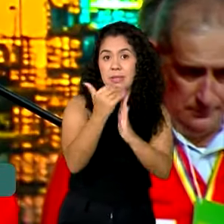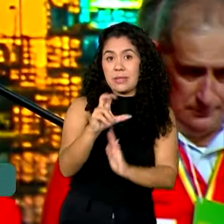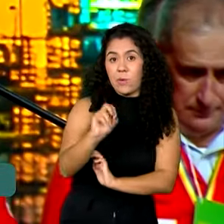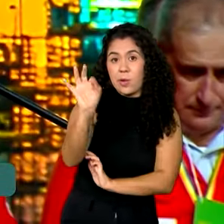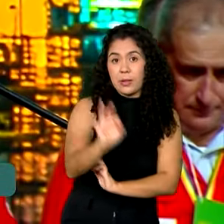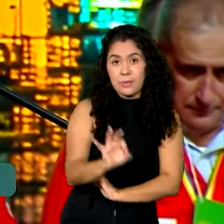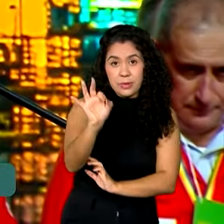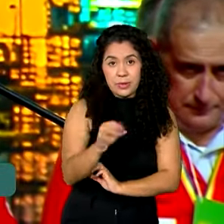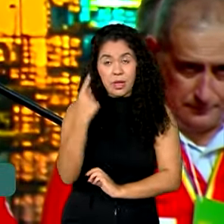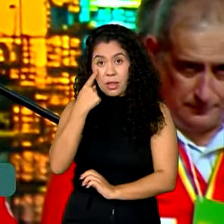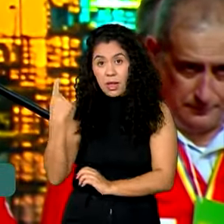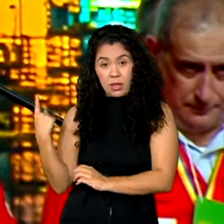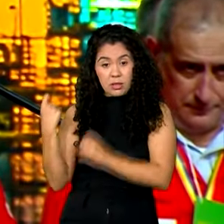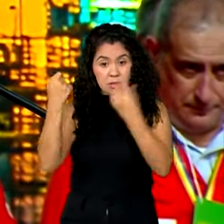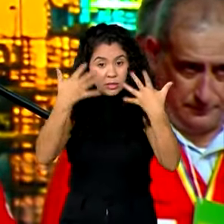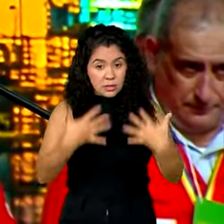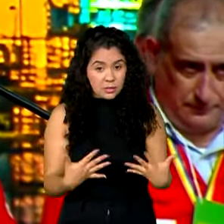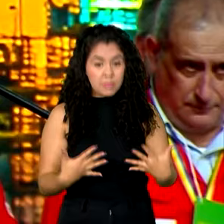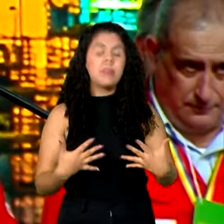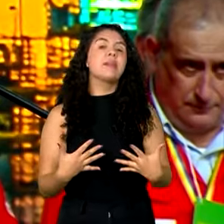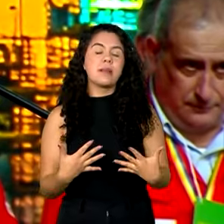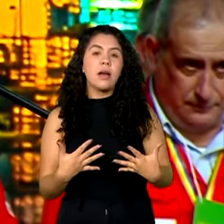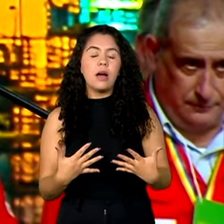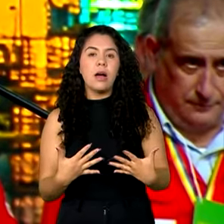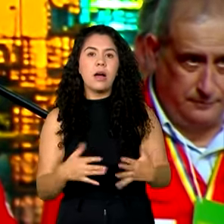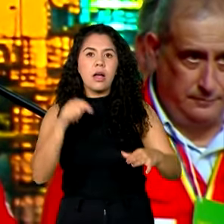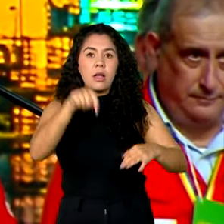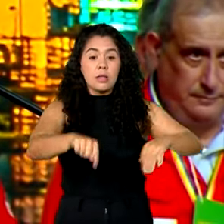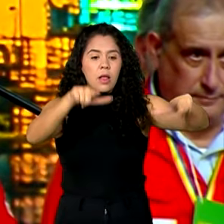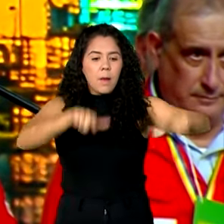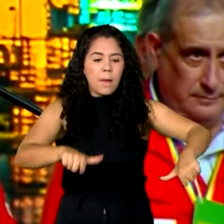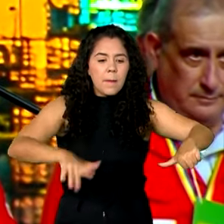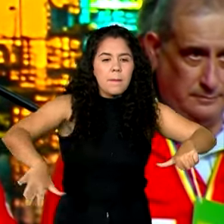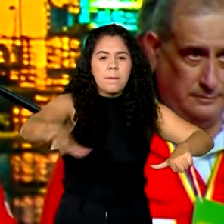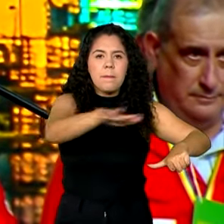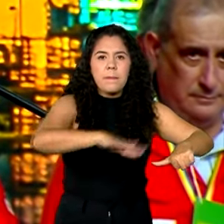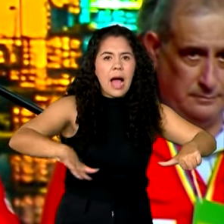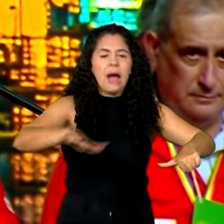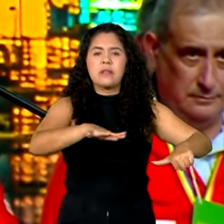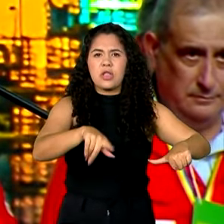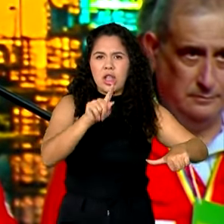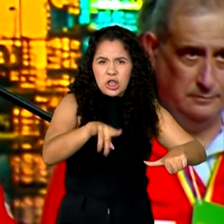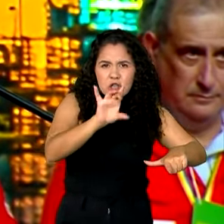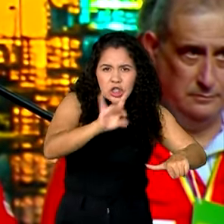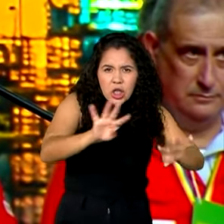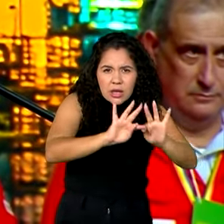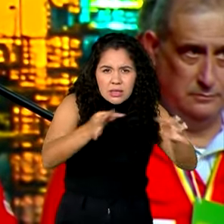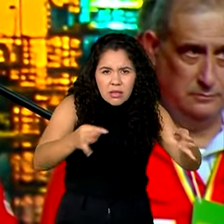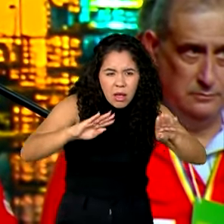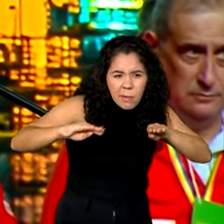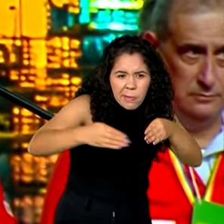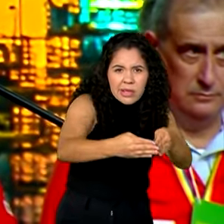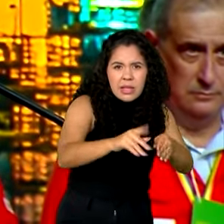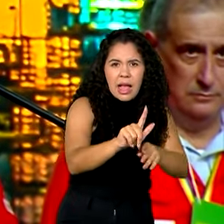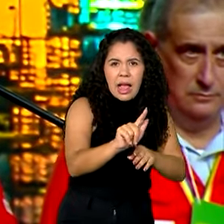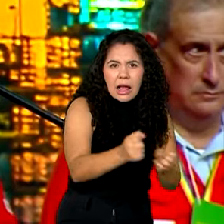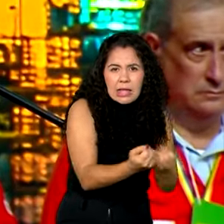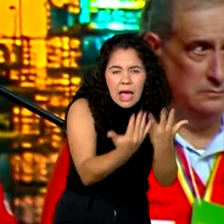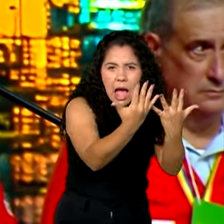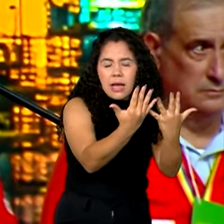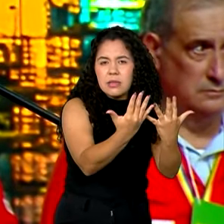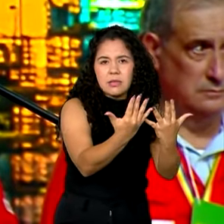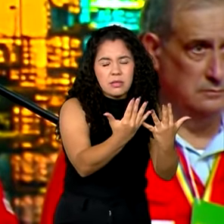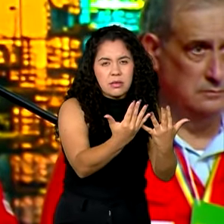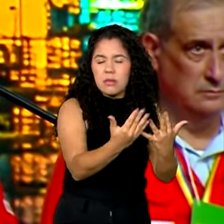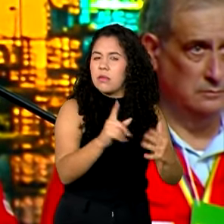Isso aqui é muito mais do que uma unidade de processamento de gás natural, muito mais do que 21 milhões